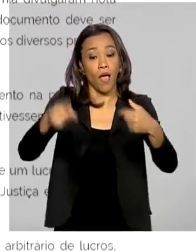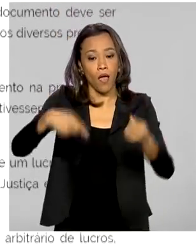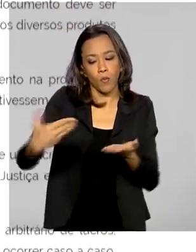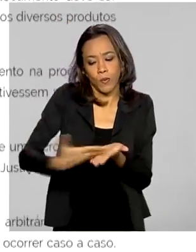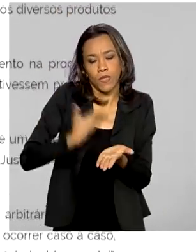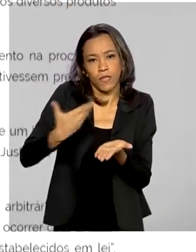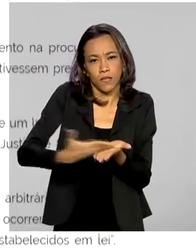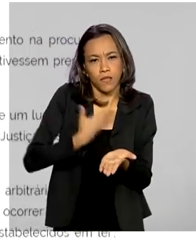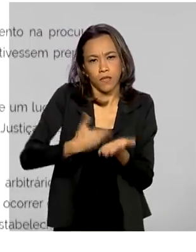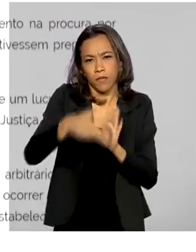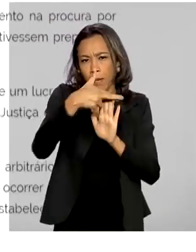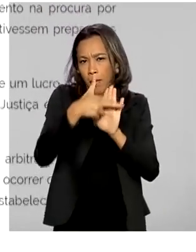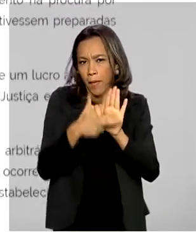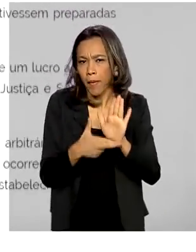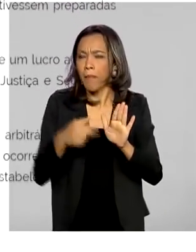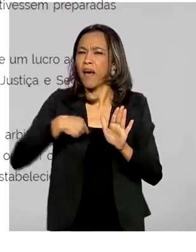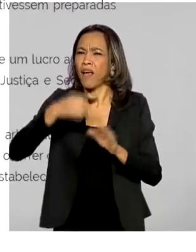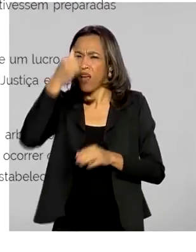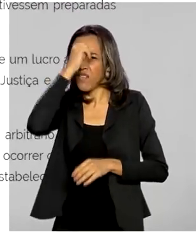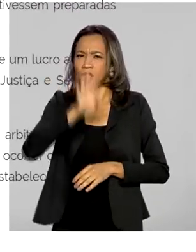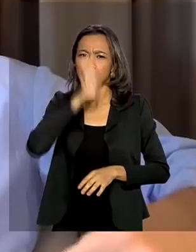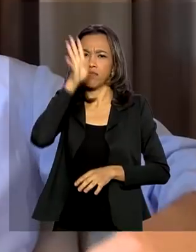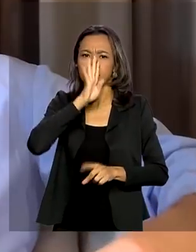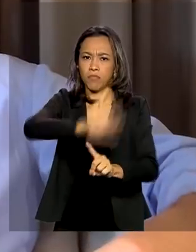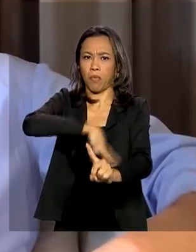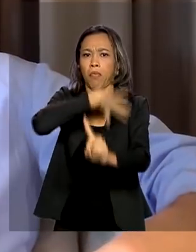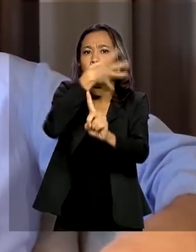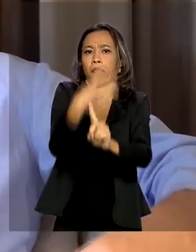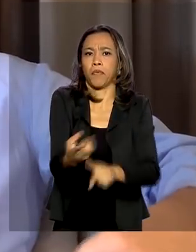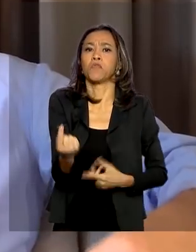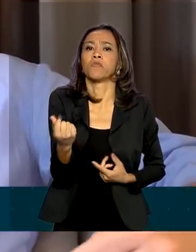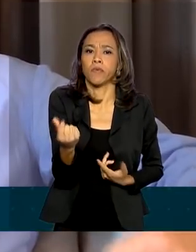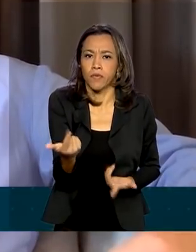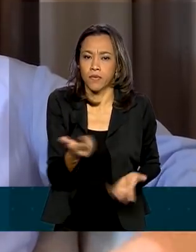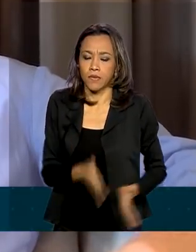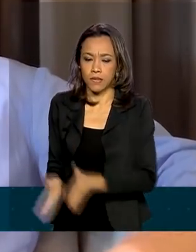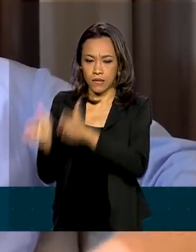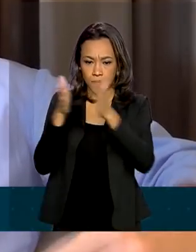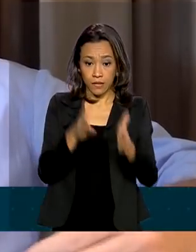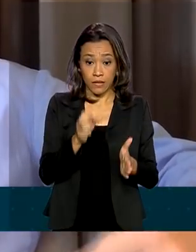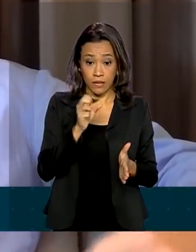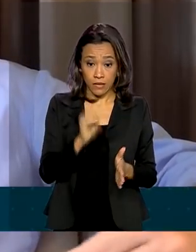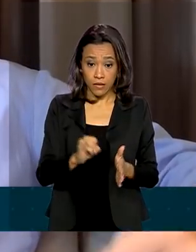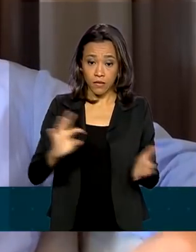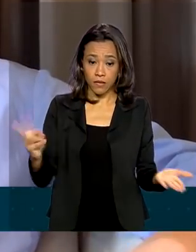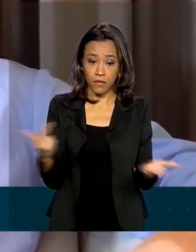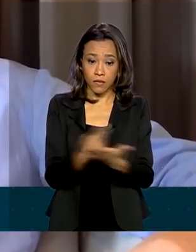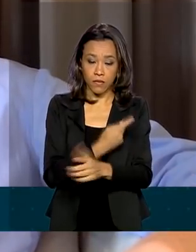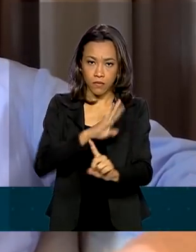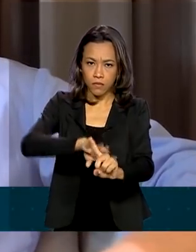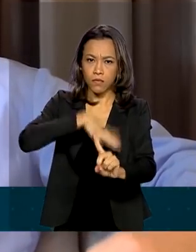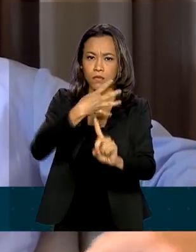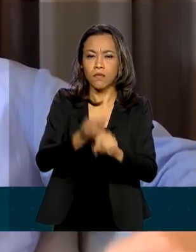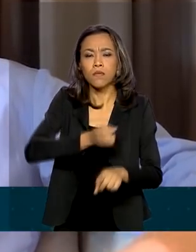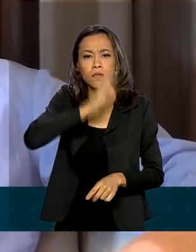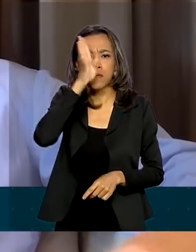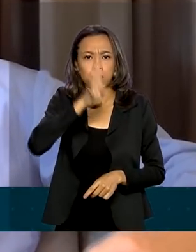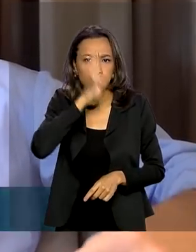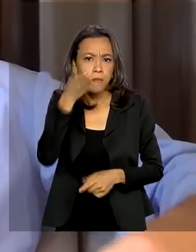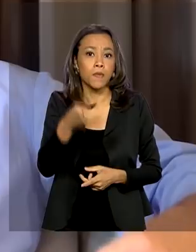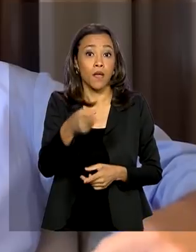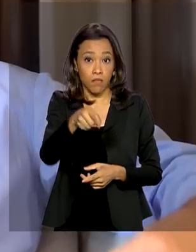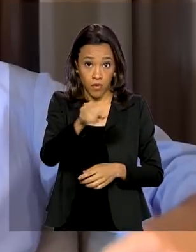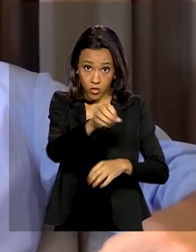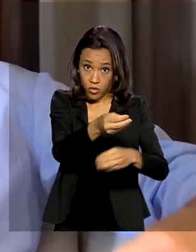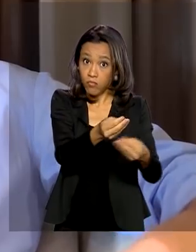detectar abusos na elevação dos preços. Em caso de abuso, caso queira trazer o conhecimento da Senacom,